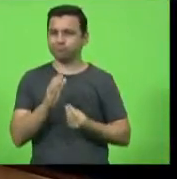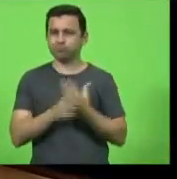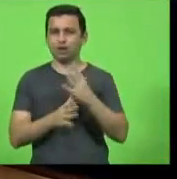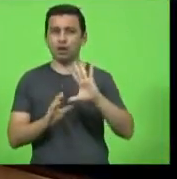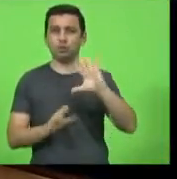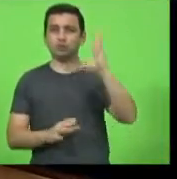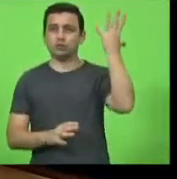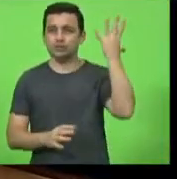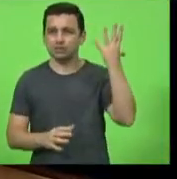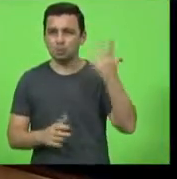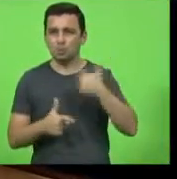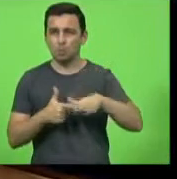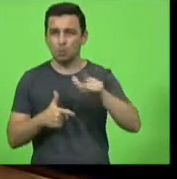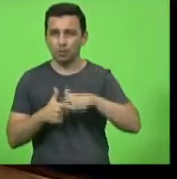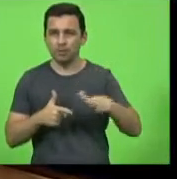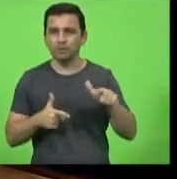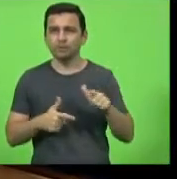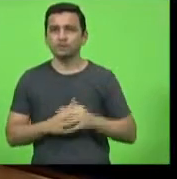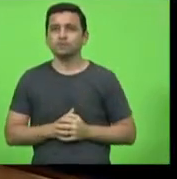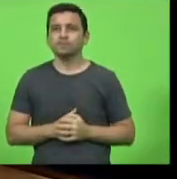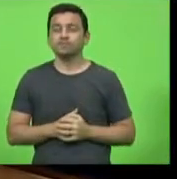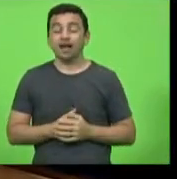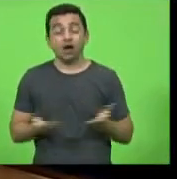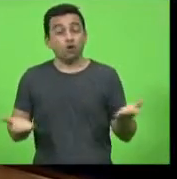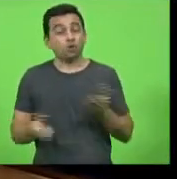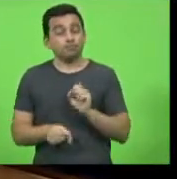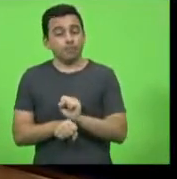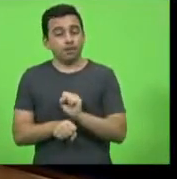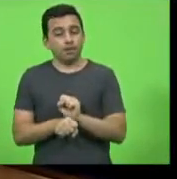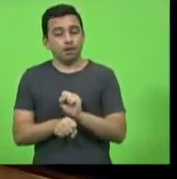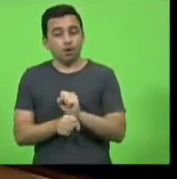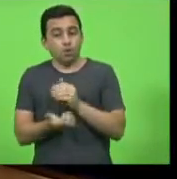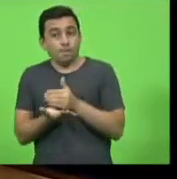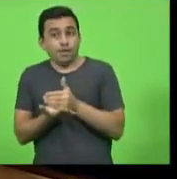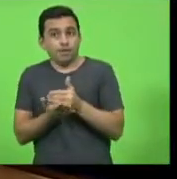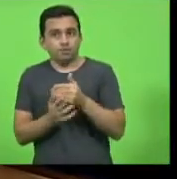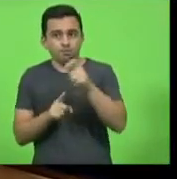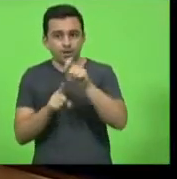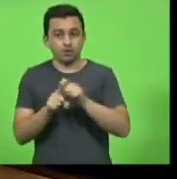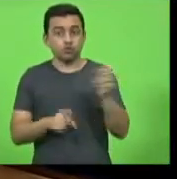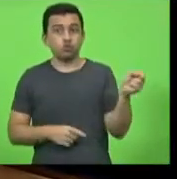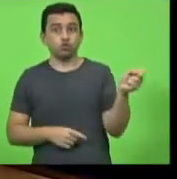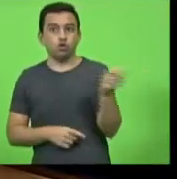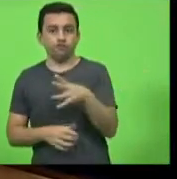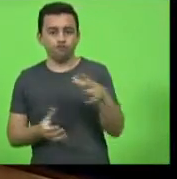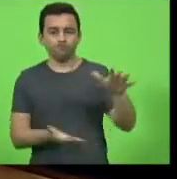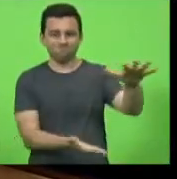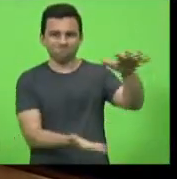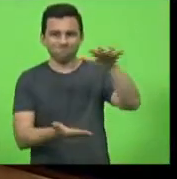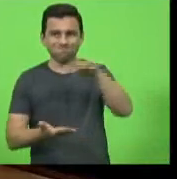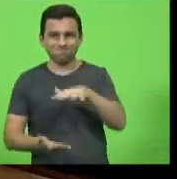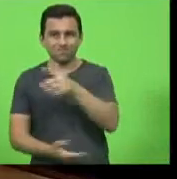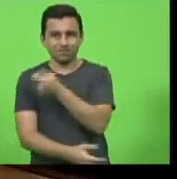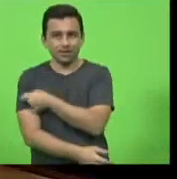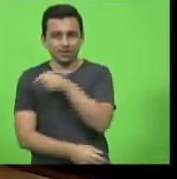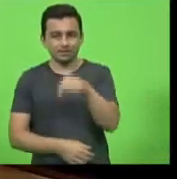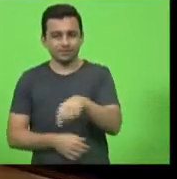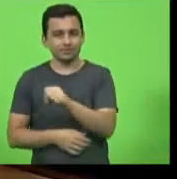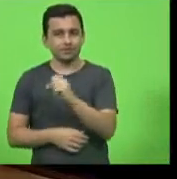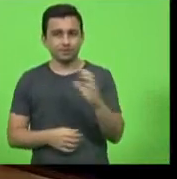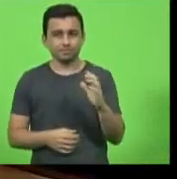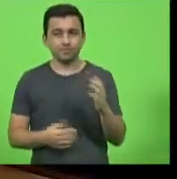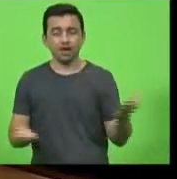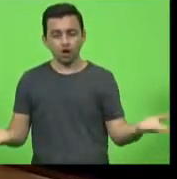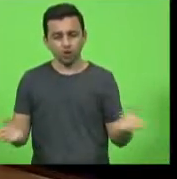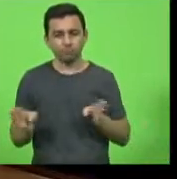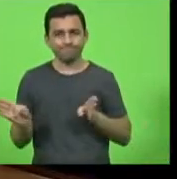Estamos aguardando para o final do mês, início do mês a chegada de novas doses de vacina em Santa Catarina. Neste momento